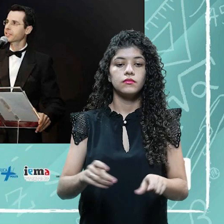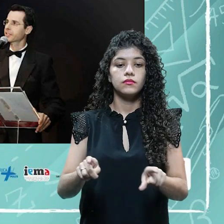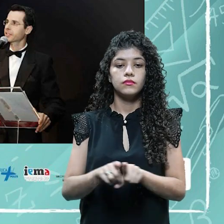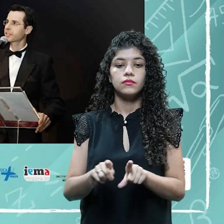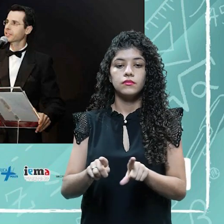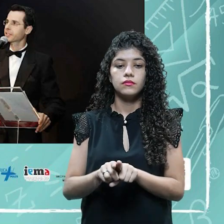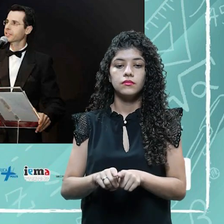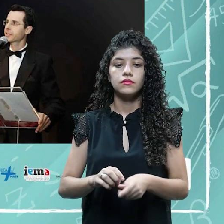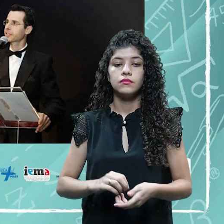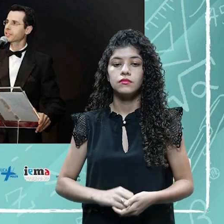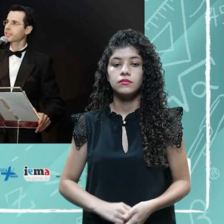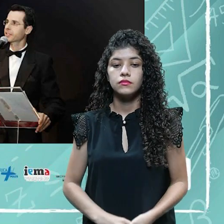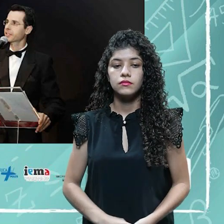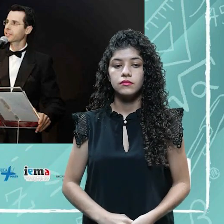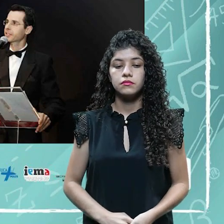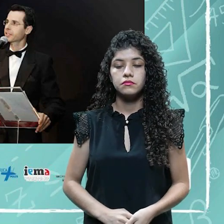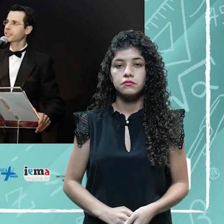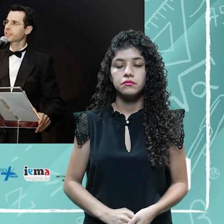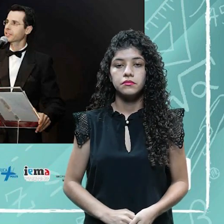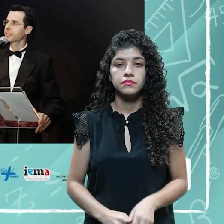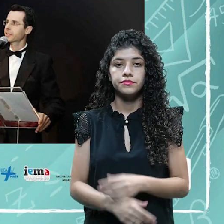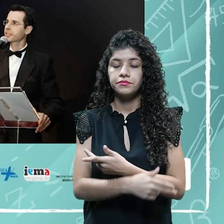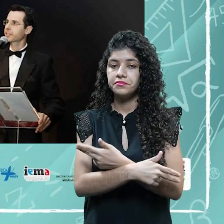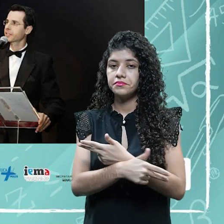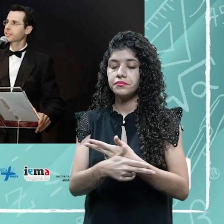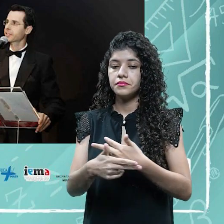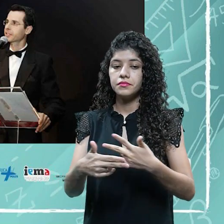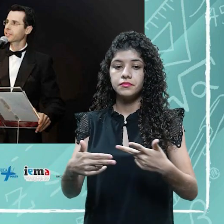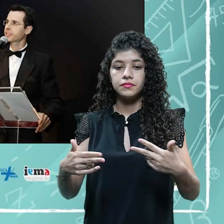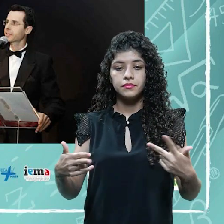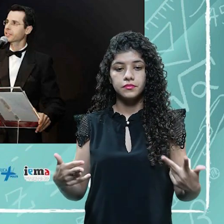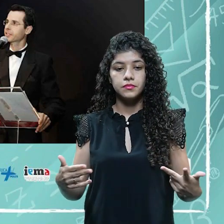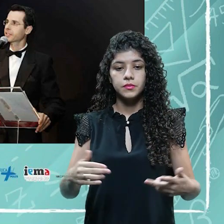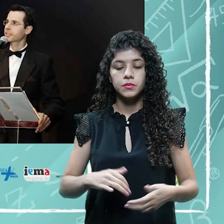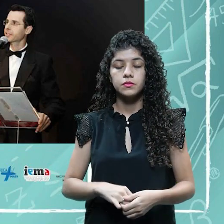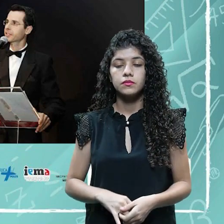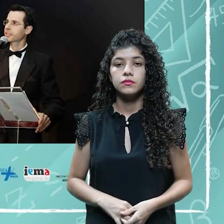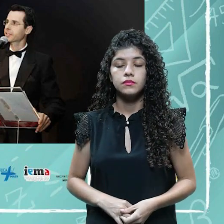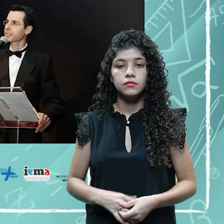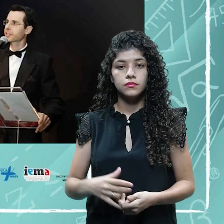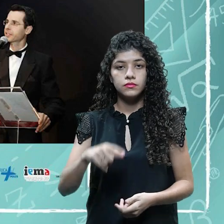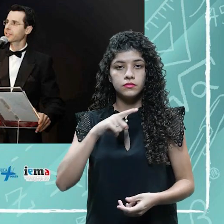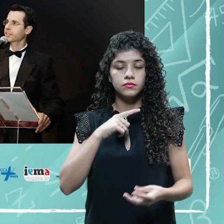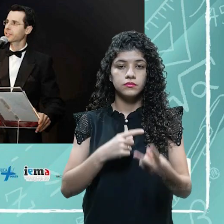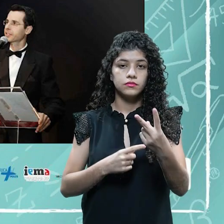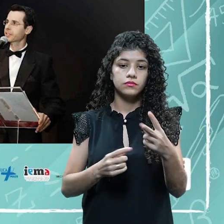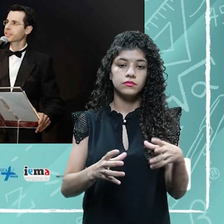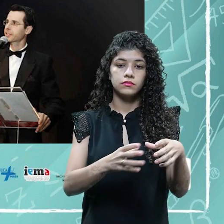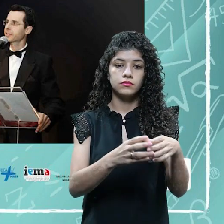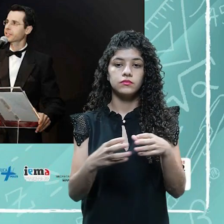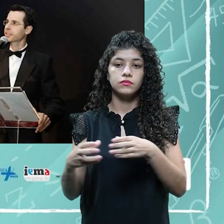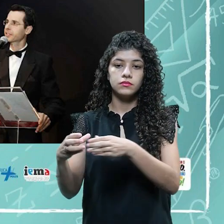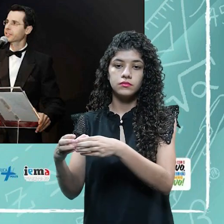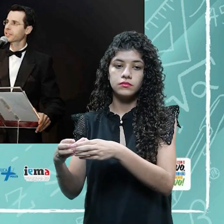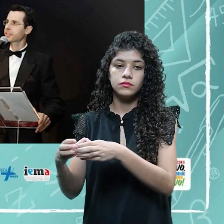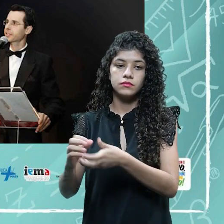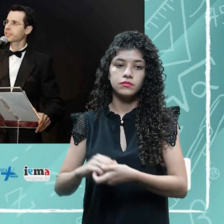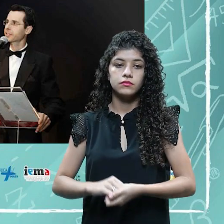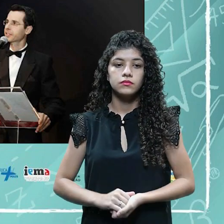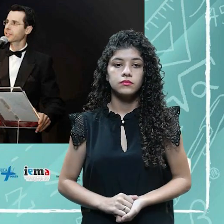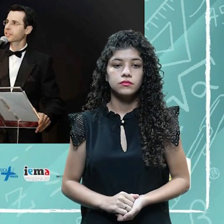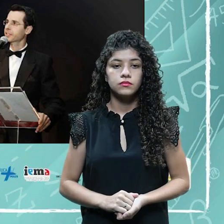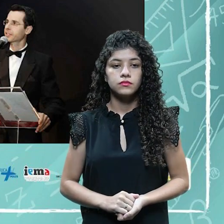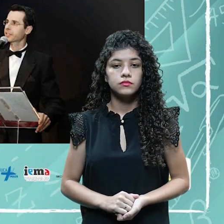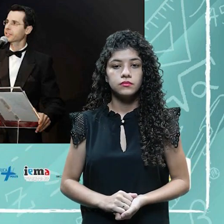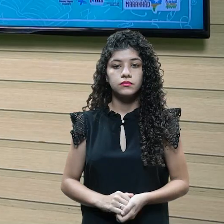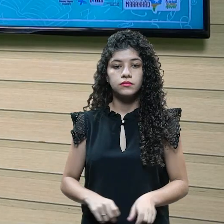investidura de classe, entre outros, né? Então, a gente tem dois grupos. A apresentação especial e